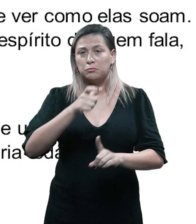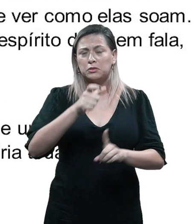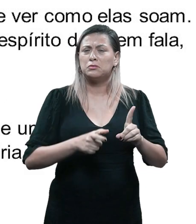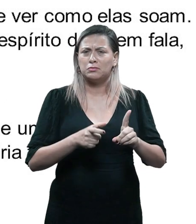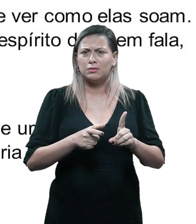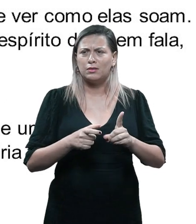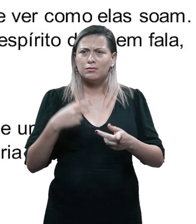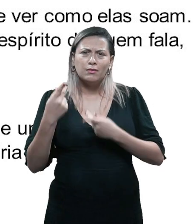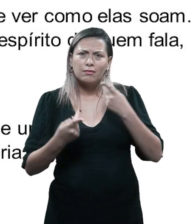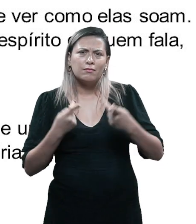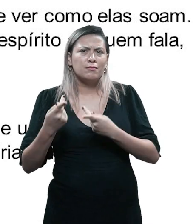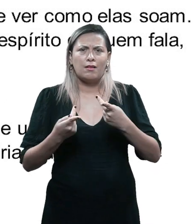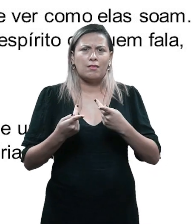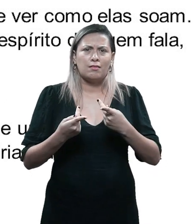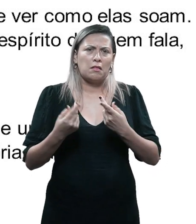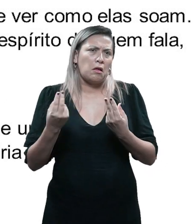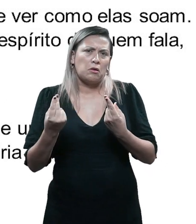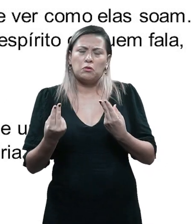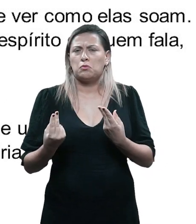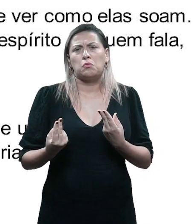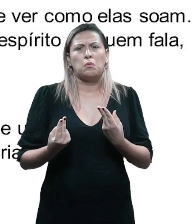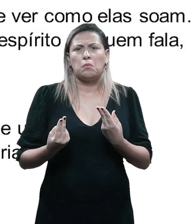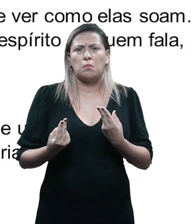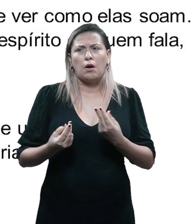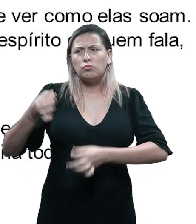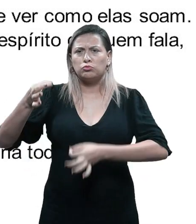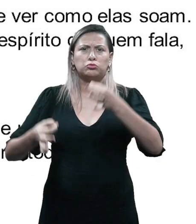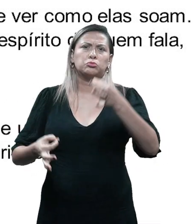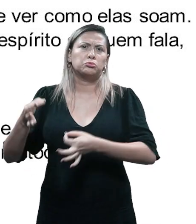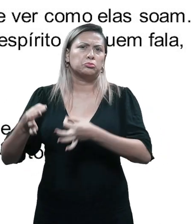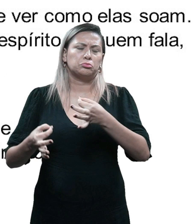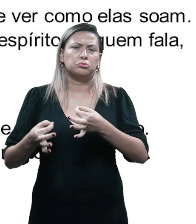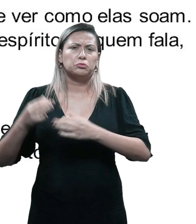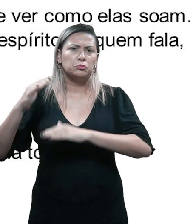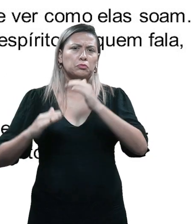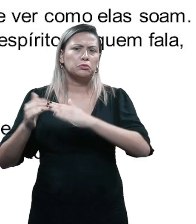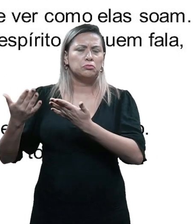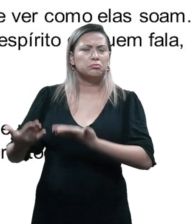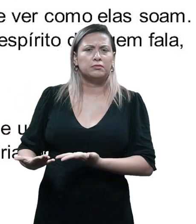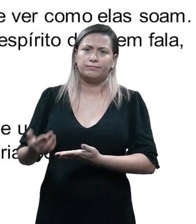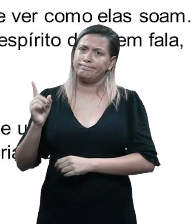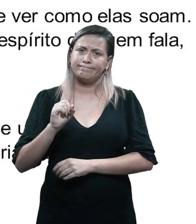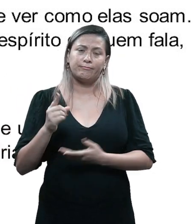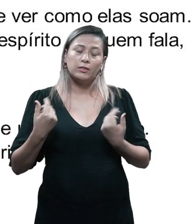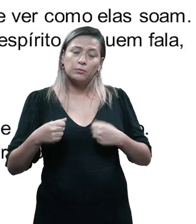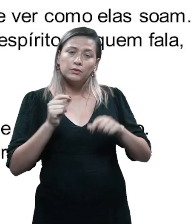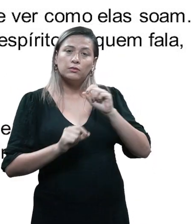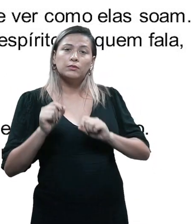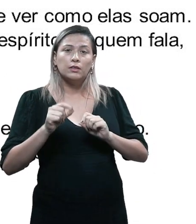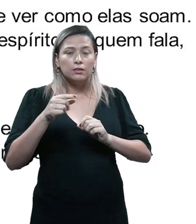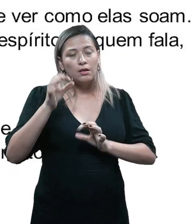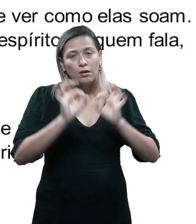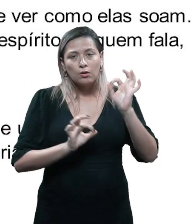Dificilmente esse personagem vai falar como um doutor de direito, um juiz de direito. Então, é preciso que,